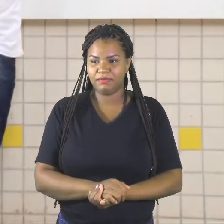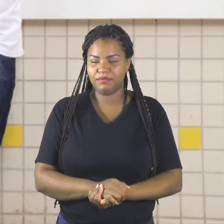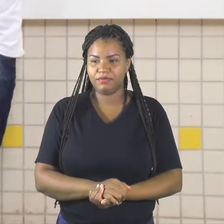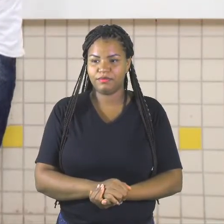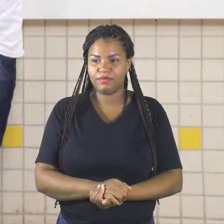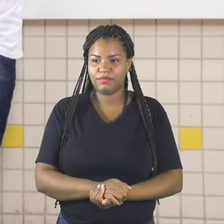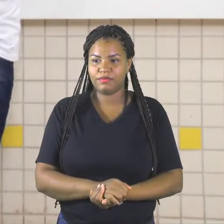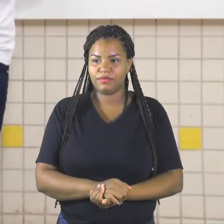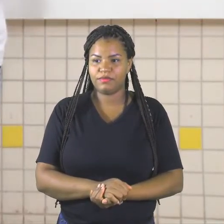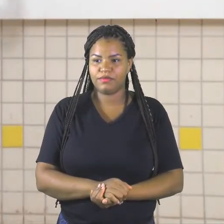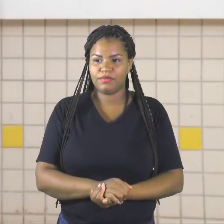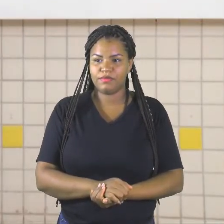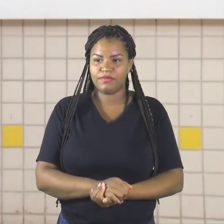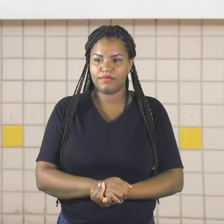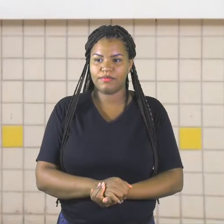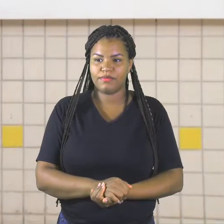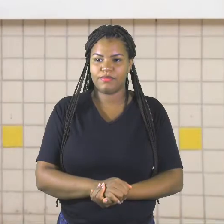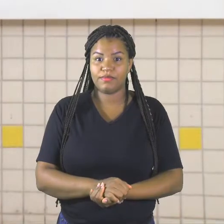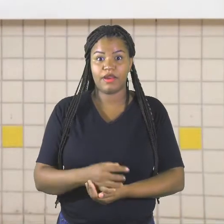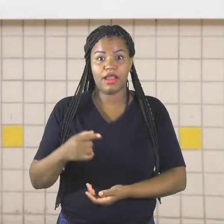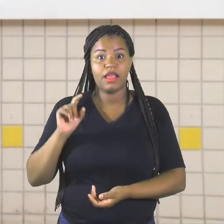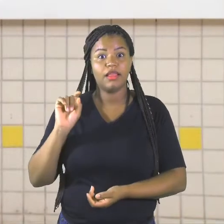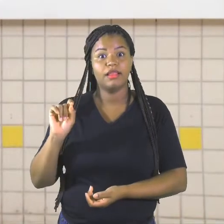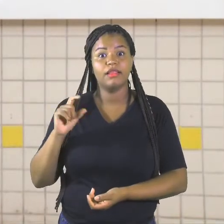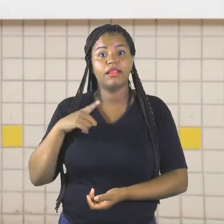E o quê que nós temos aqui?